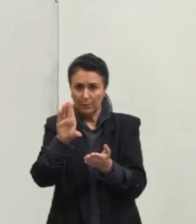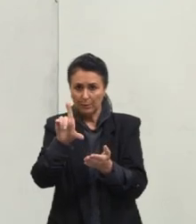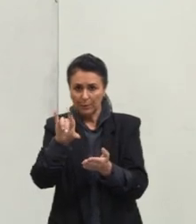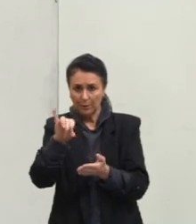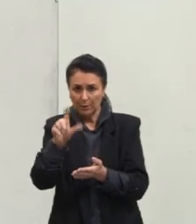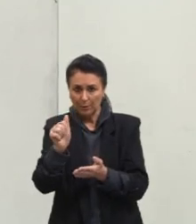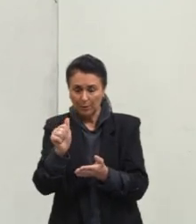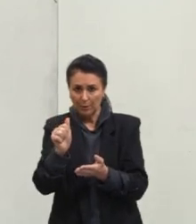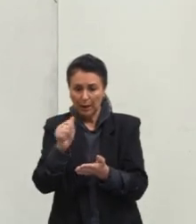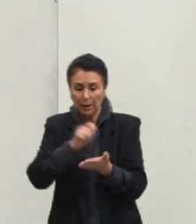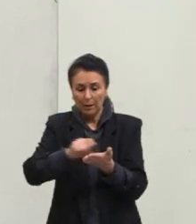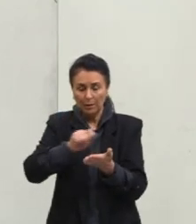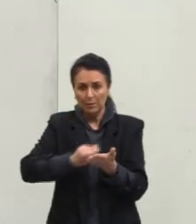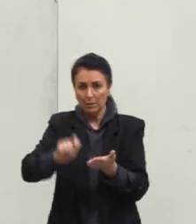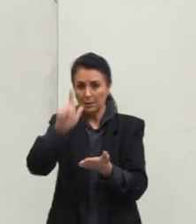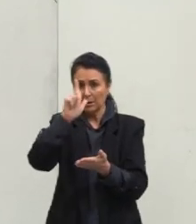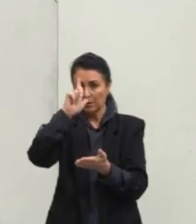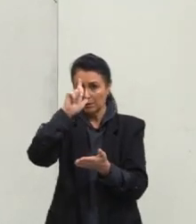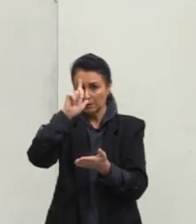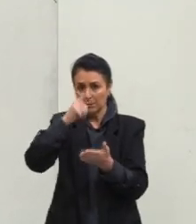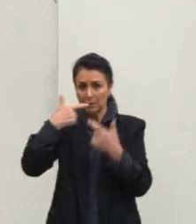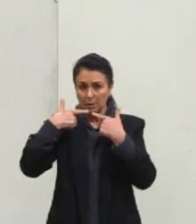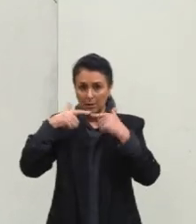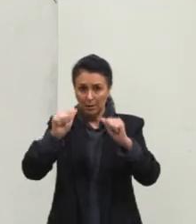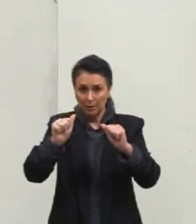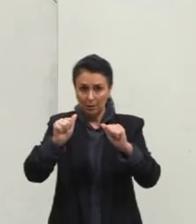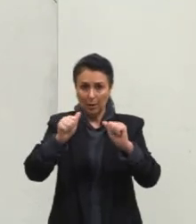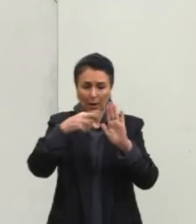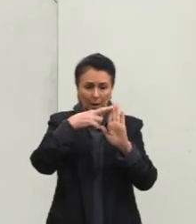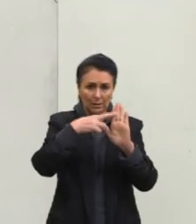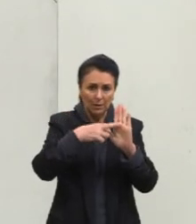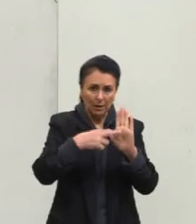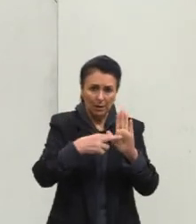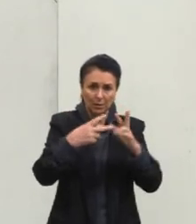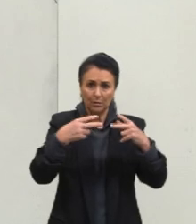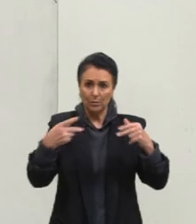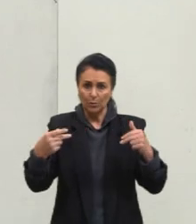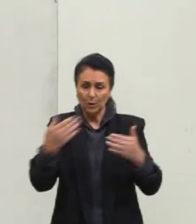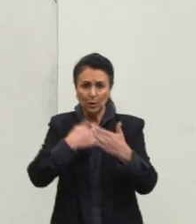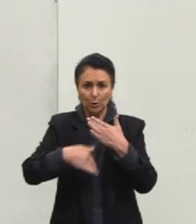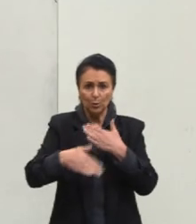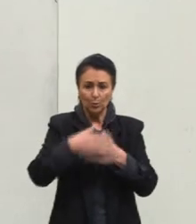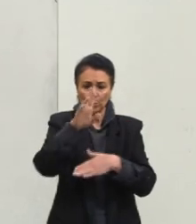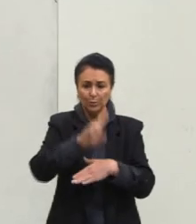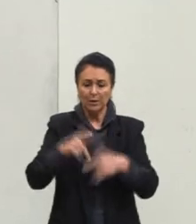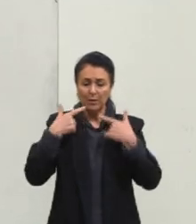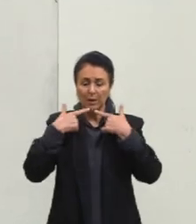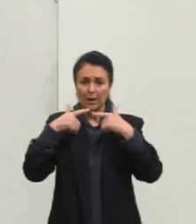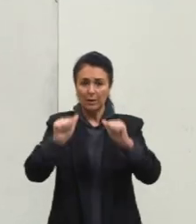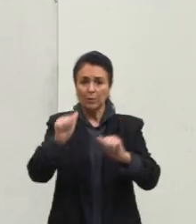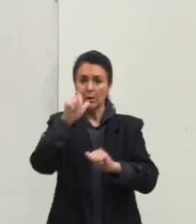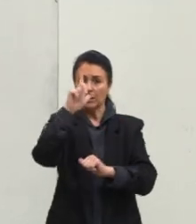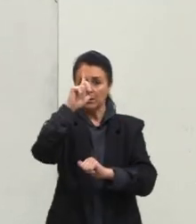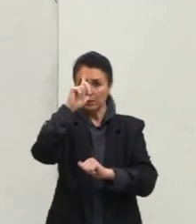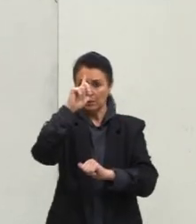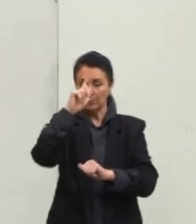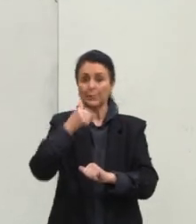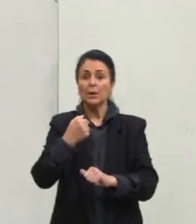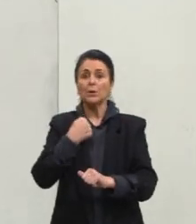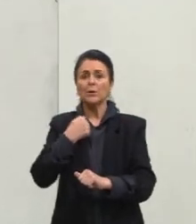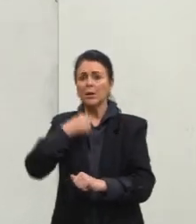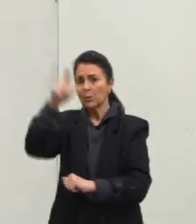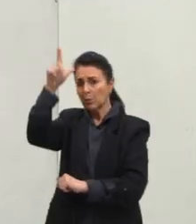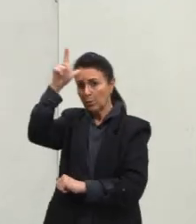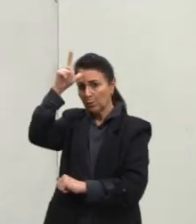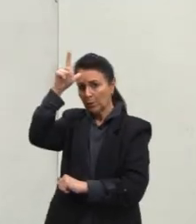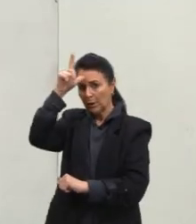latim. Os ritos da igreja católica, a Bíblia, ela era tudo em latim. E o Lutero vai propor, então, para que